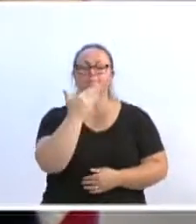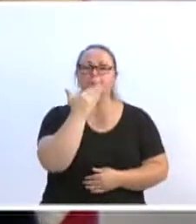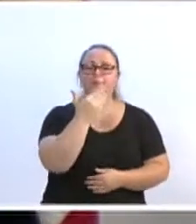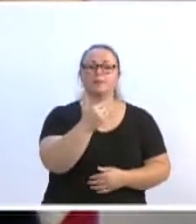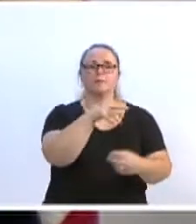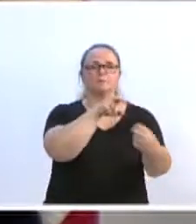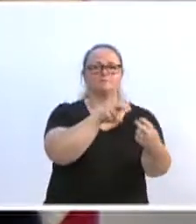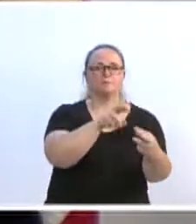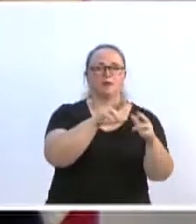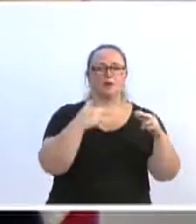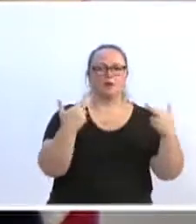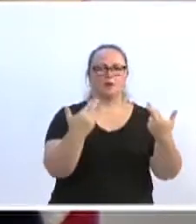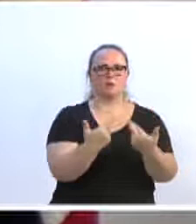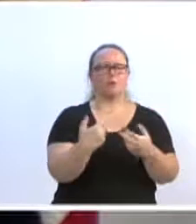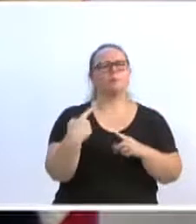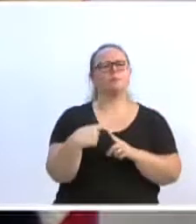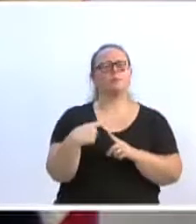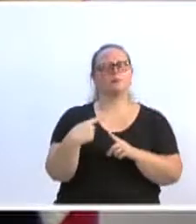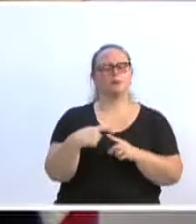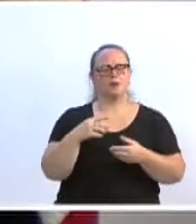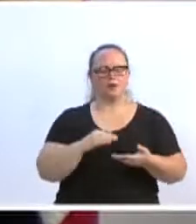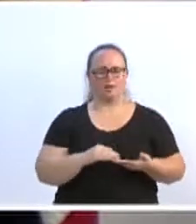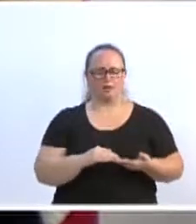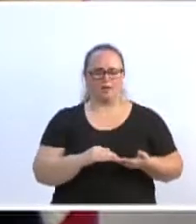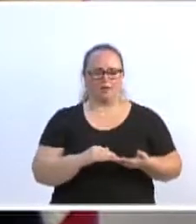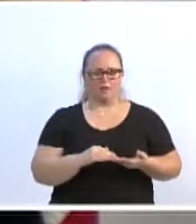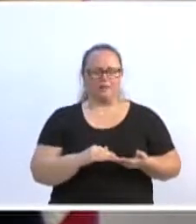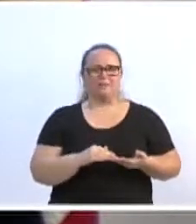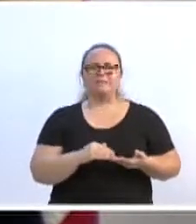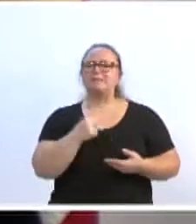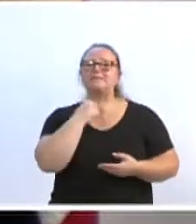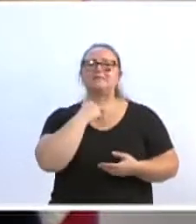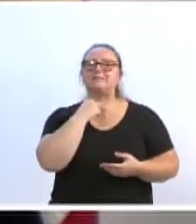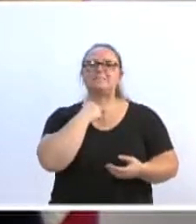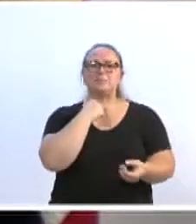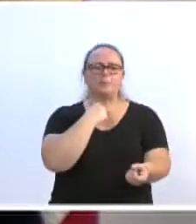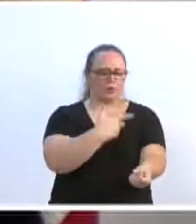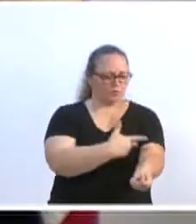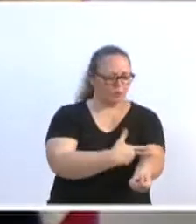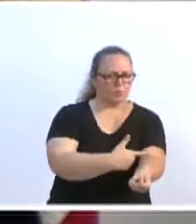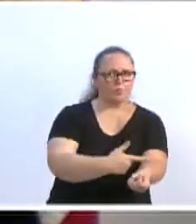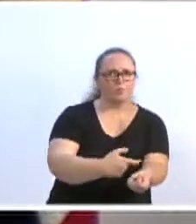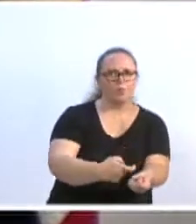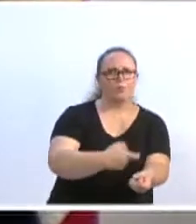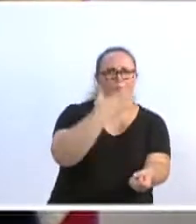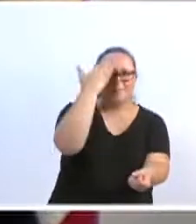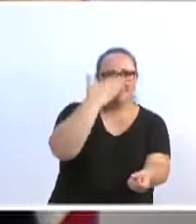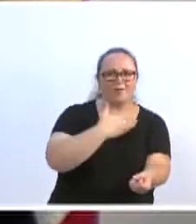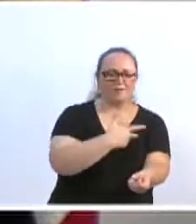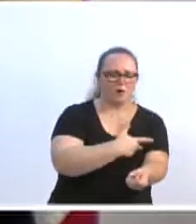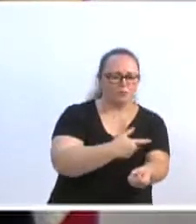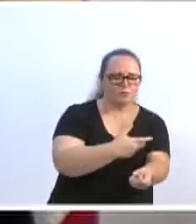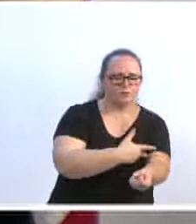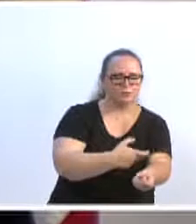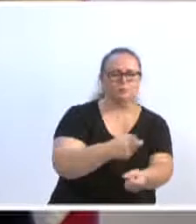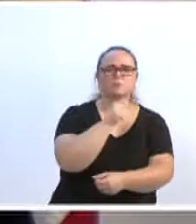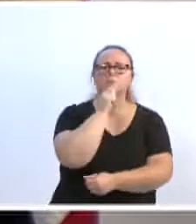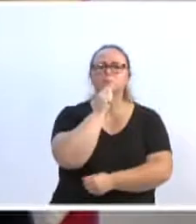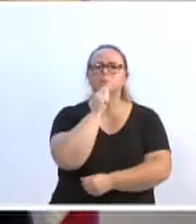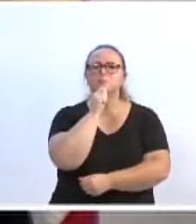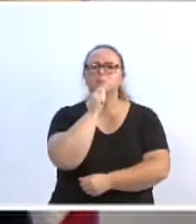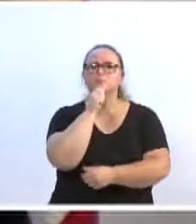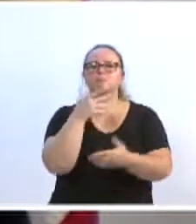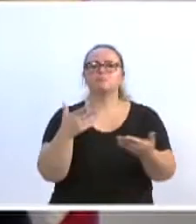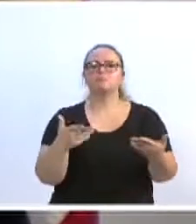não permite mais a coleta de sangue e realização dos exames no local. E esses idosos, uma boa parte desses idosos, estão acamados.